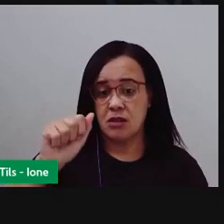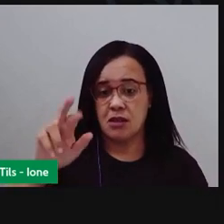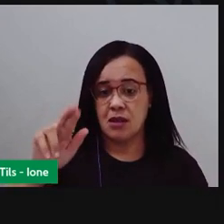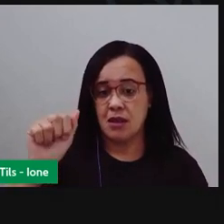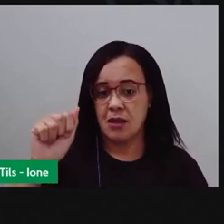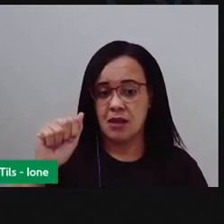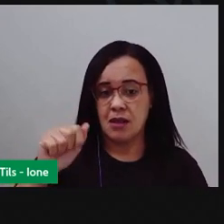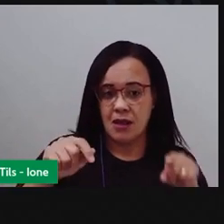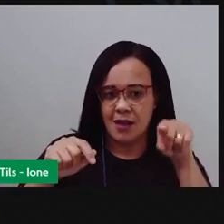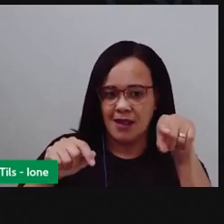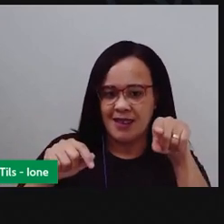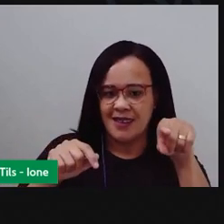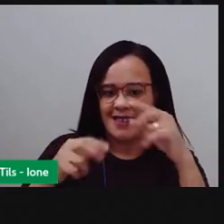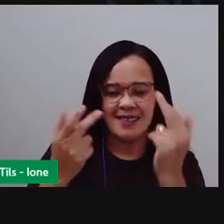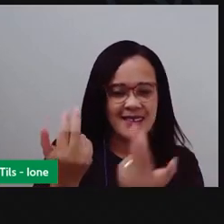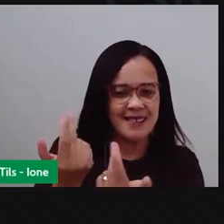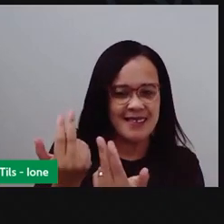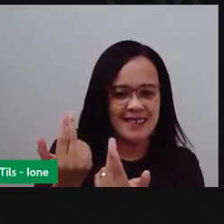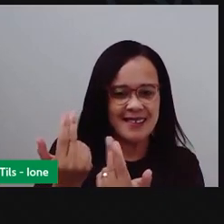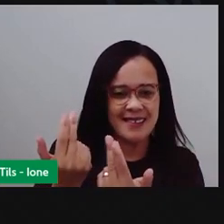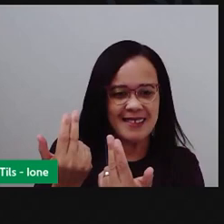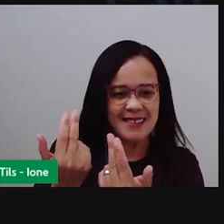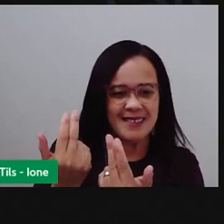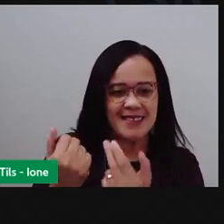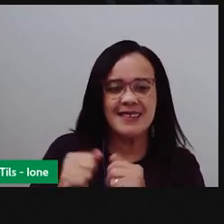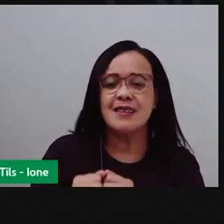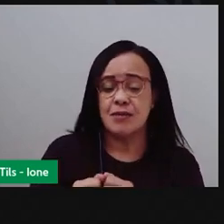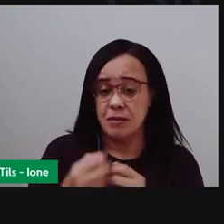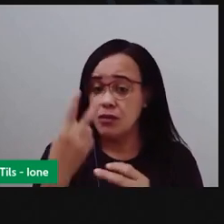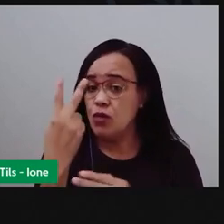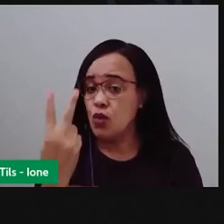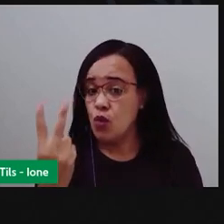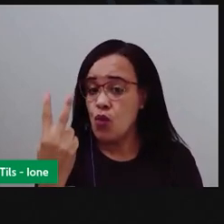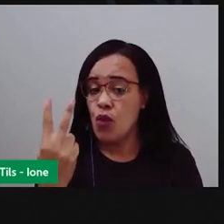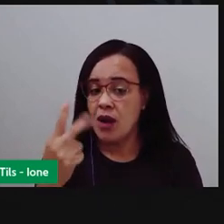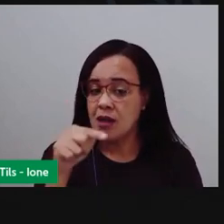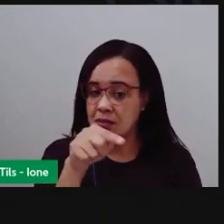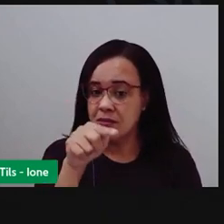olha, e duas xícaras de flocão de milho.